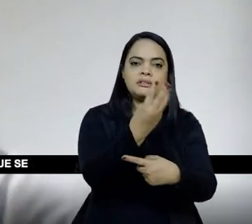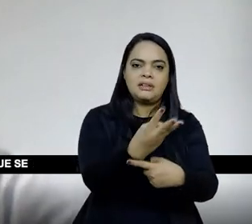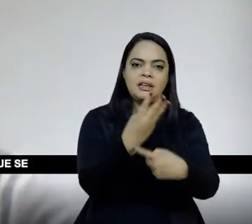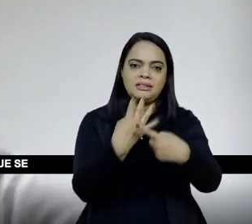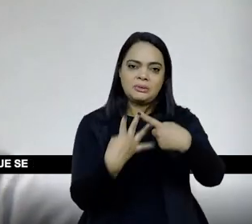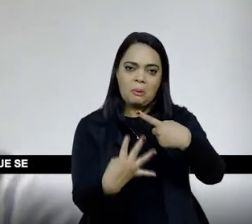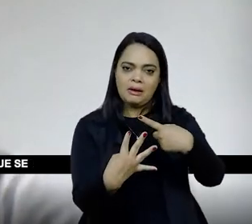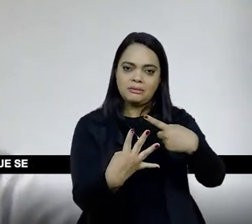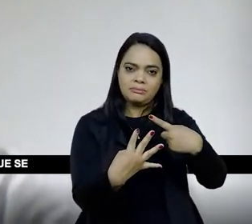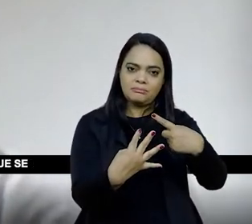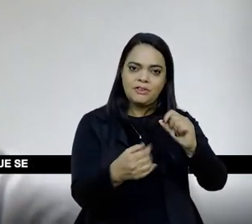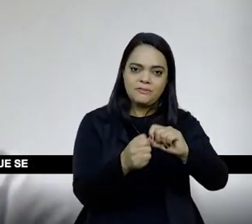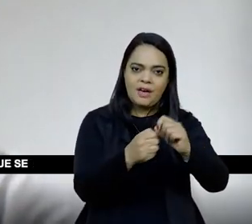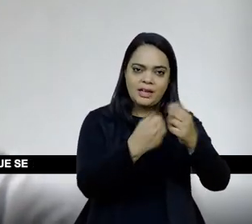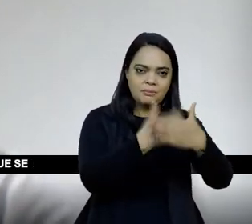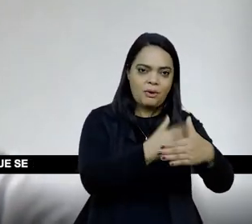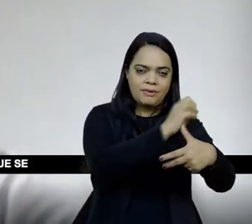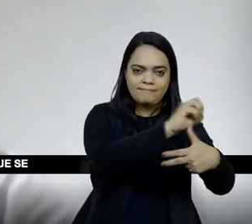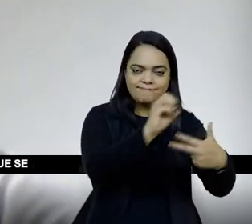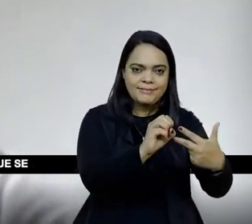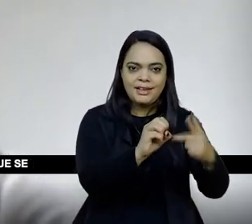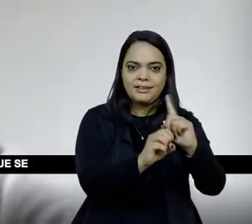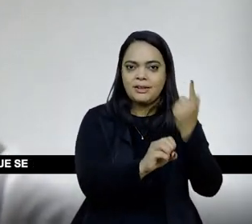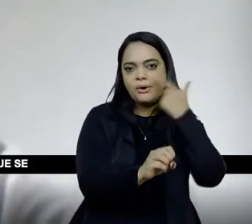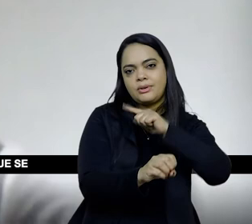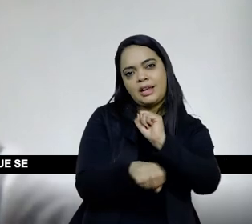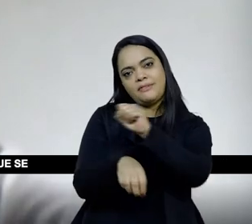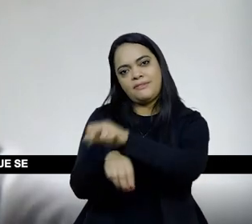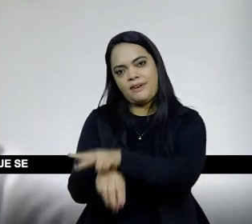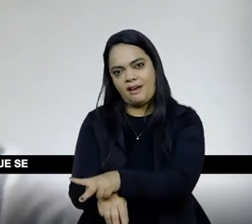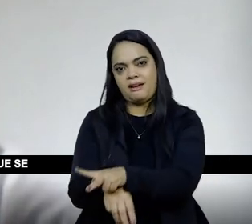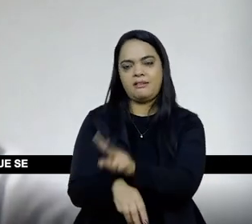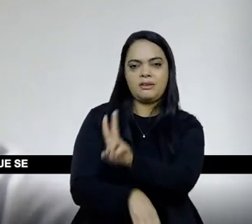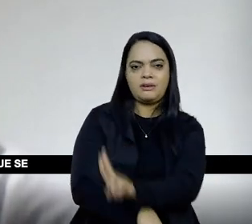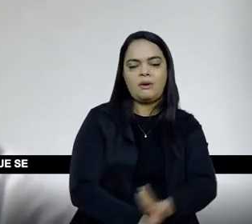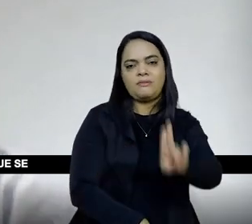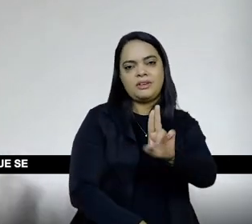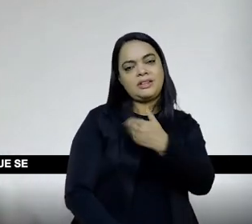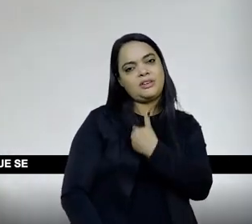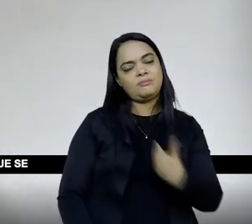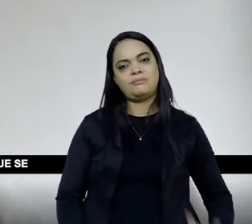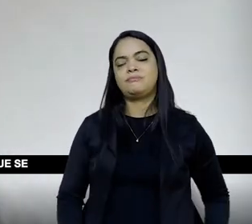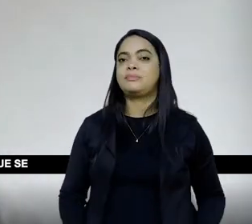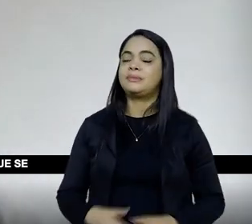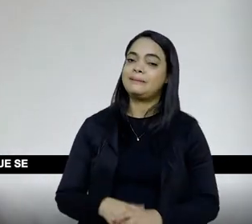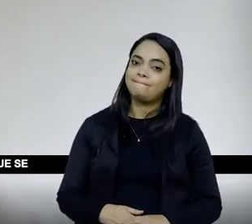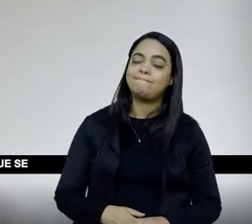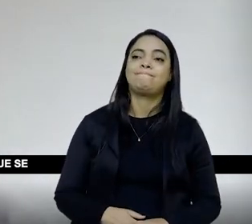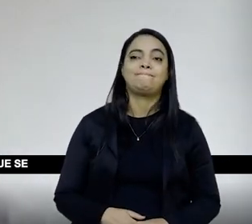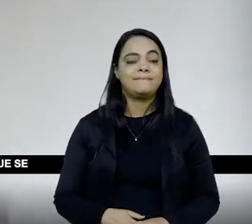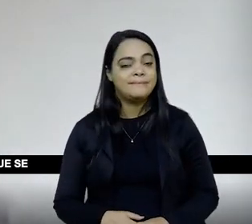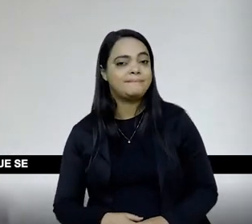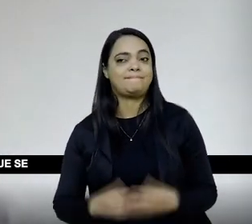universidade pública, pelo menos. Então, sabe assim, isso não é... E quando... Nós estamos falando de meia